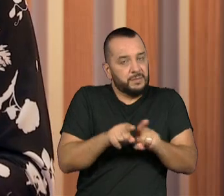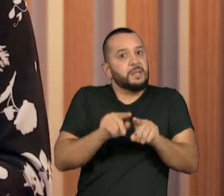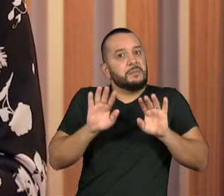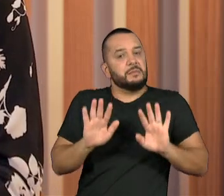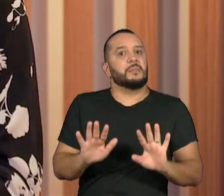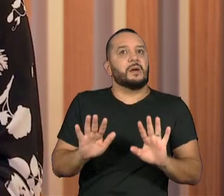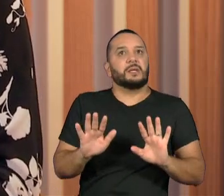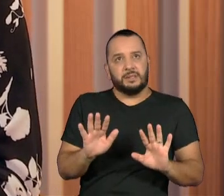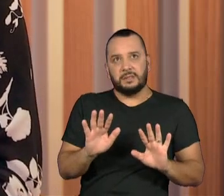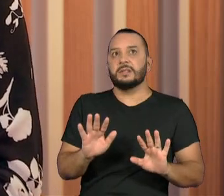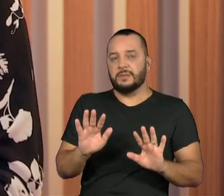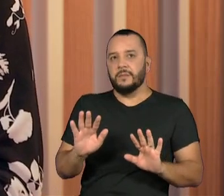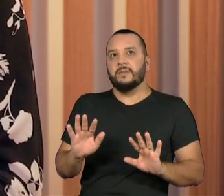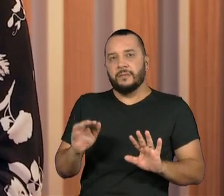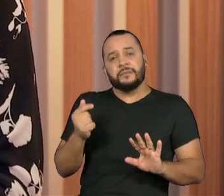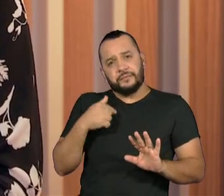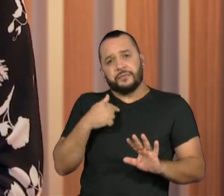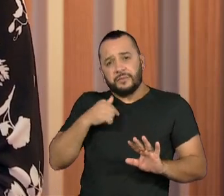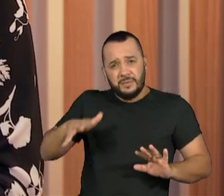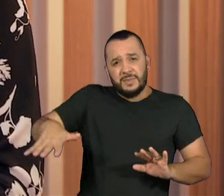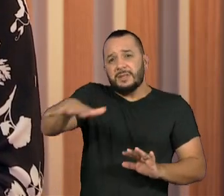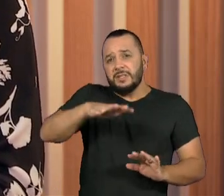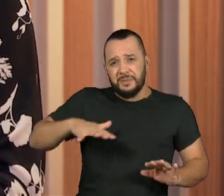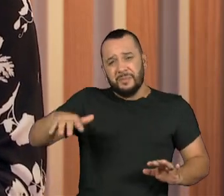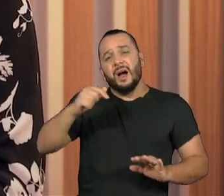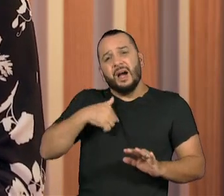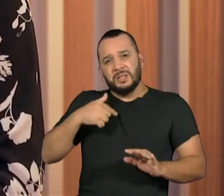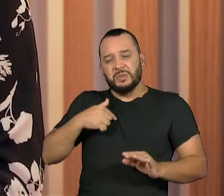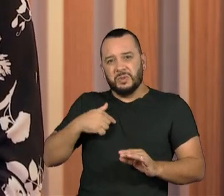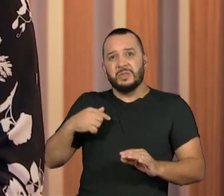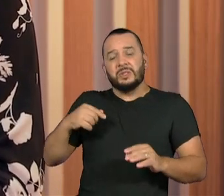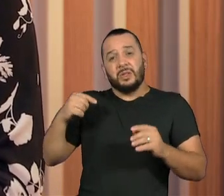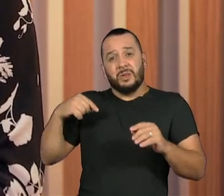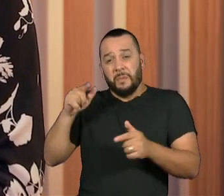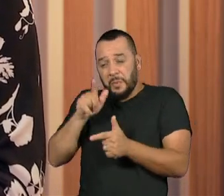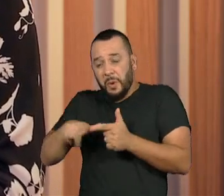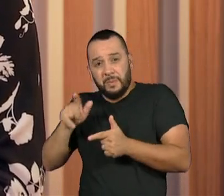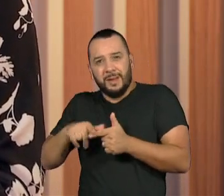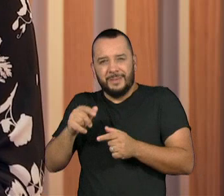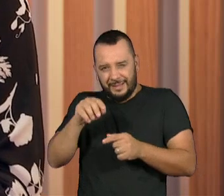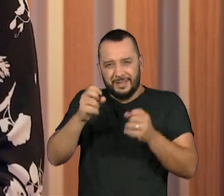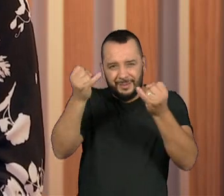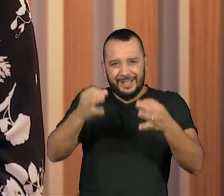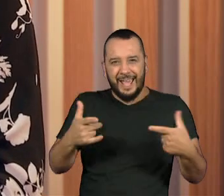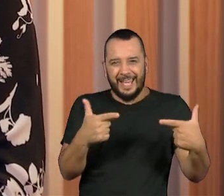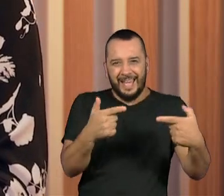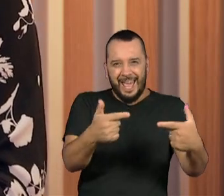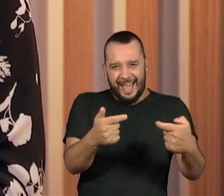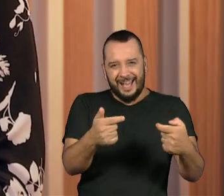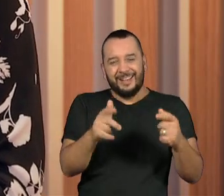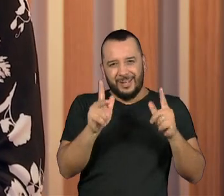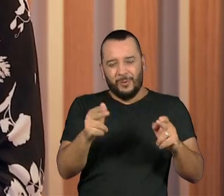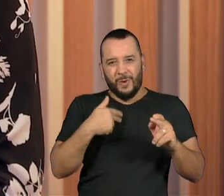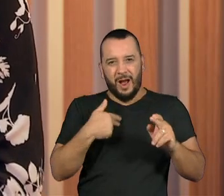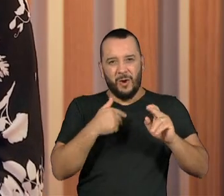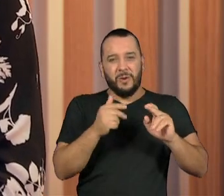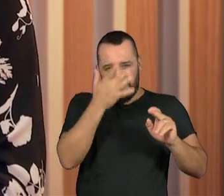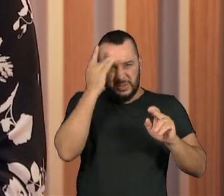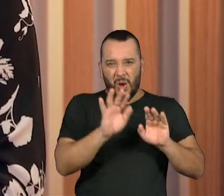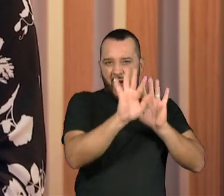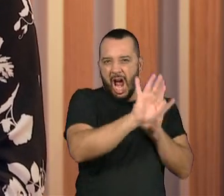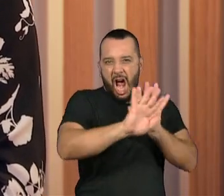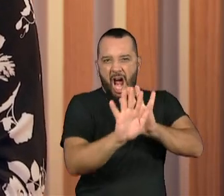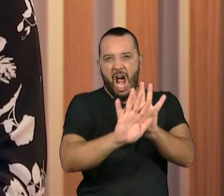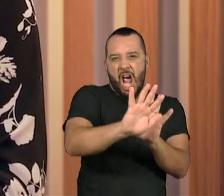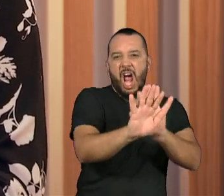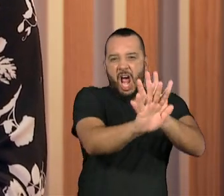a partir desse dinheiro, a partir desse espaço de muita vulnerabilidade, quando eu falo trincheira, numa guerra, é porque é uma guerra mesmo. Somos ainda o país que